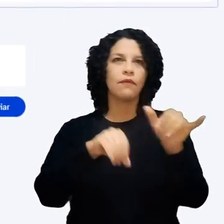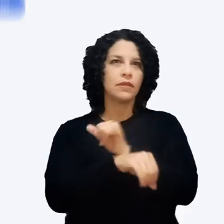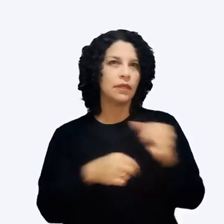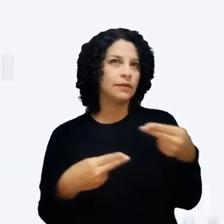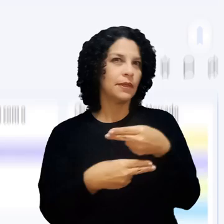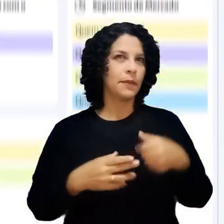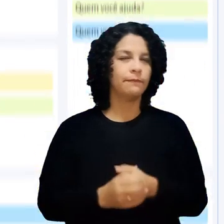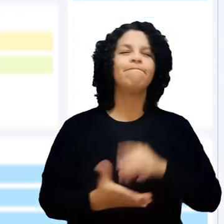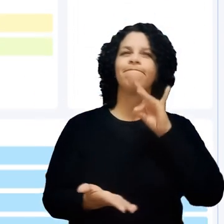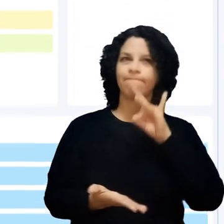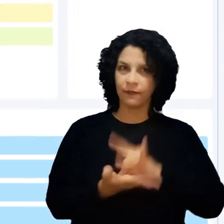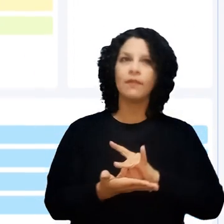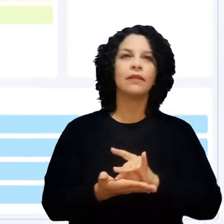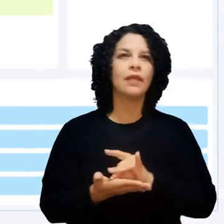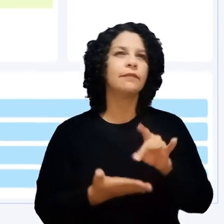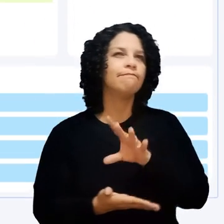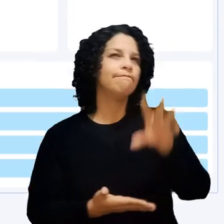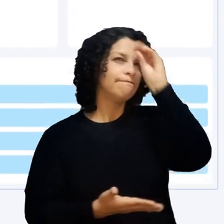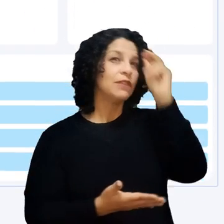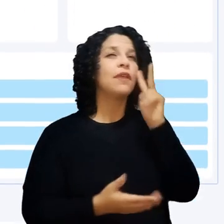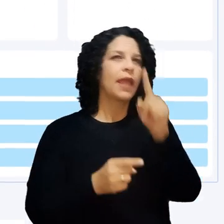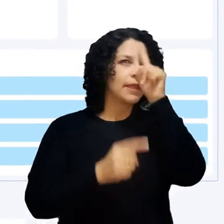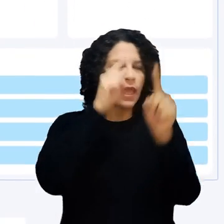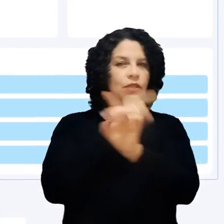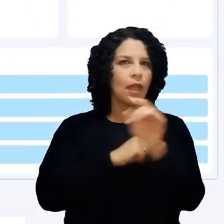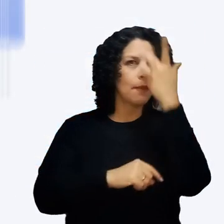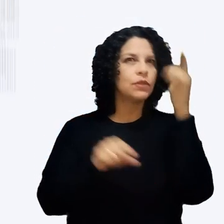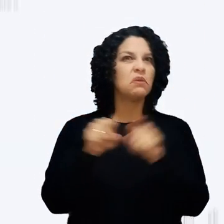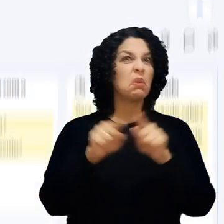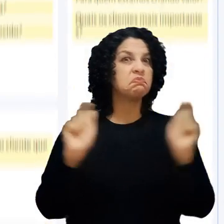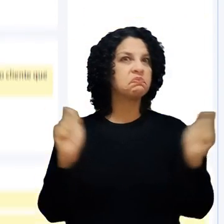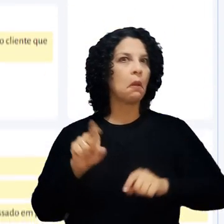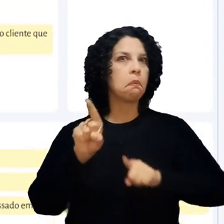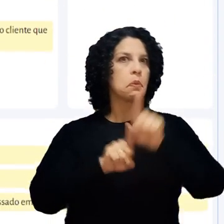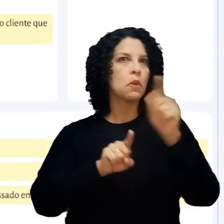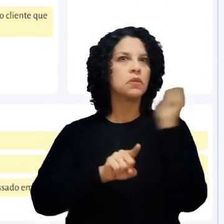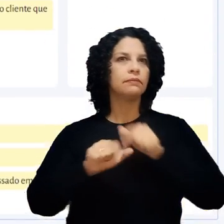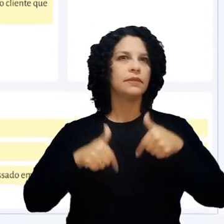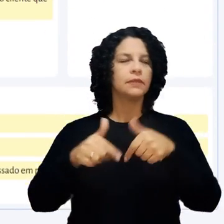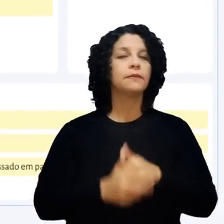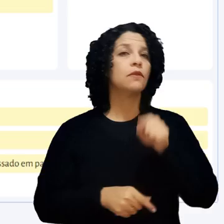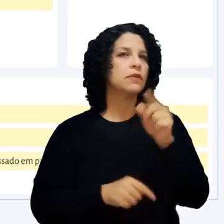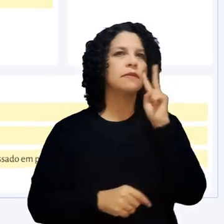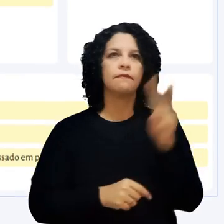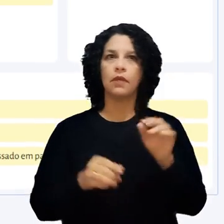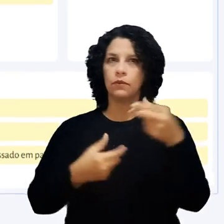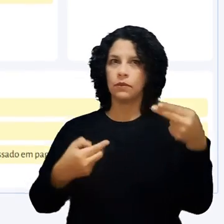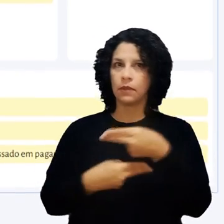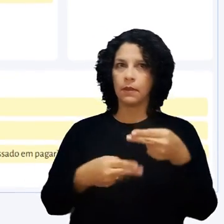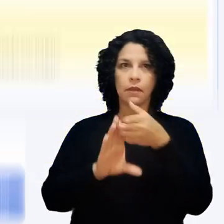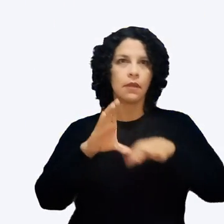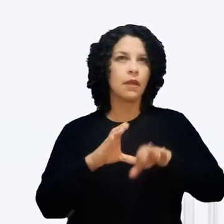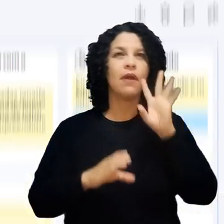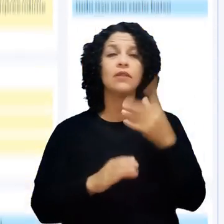ferramenta. É realmente inspirador ver a criatividade e o potencial em ação. Como você pode ver, o Sebrae Canvas